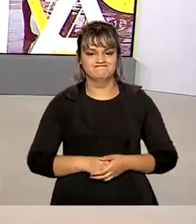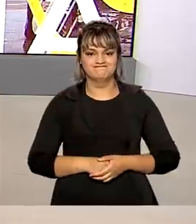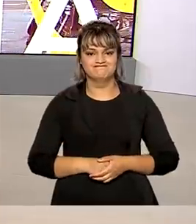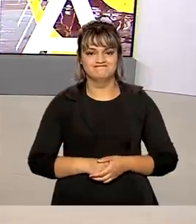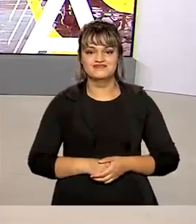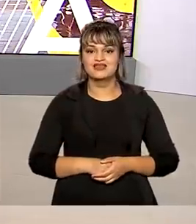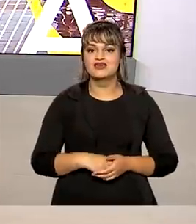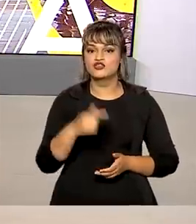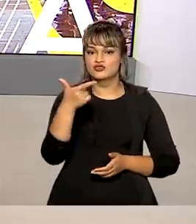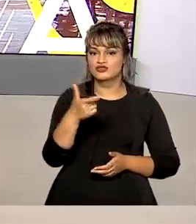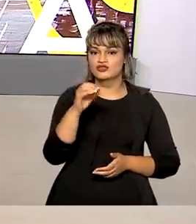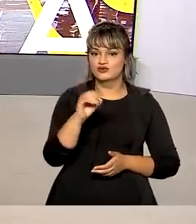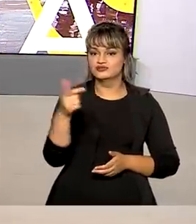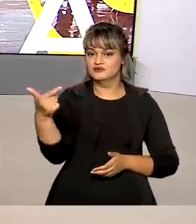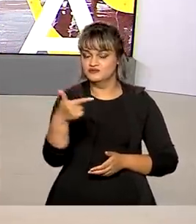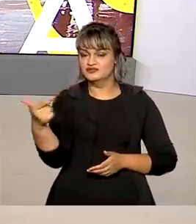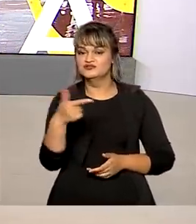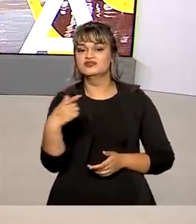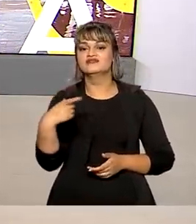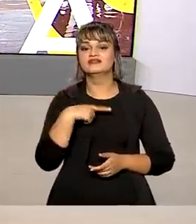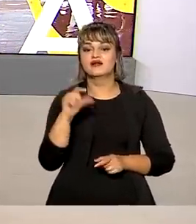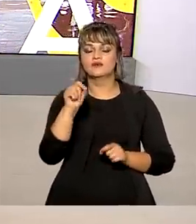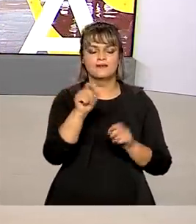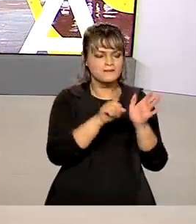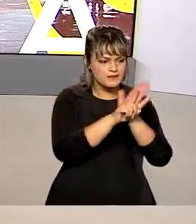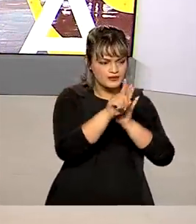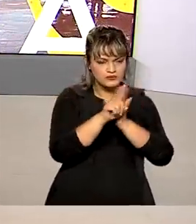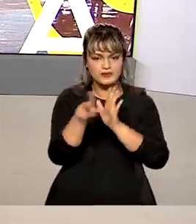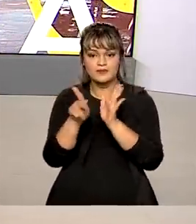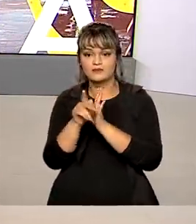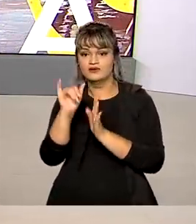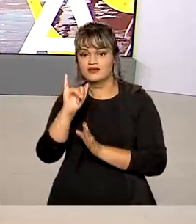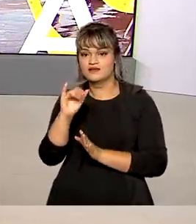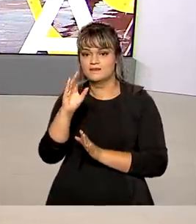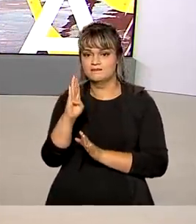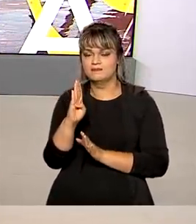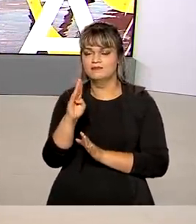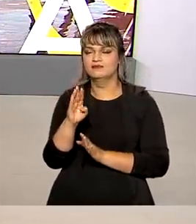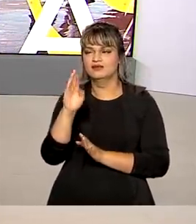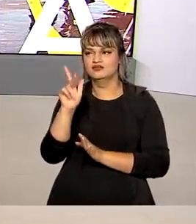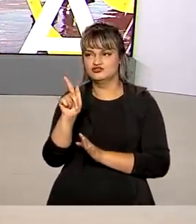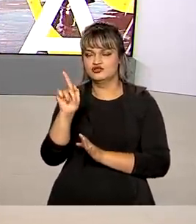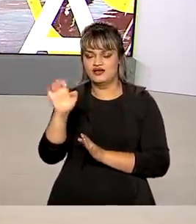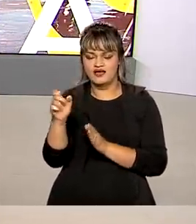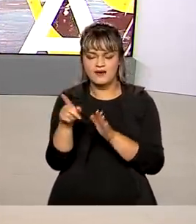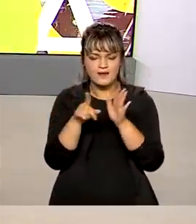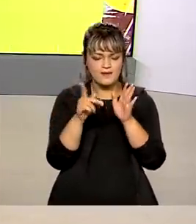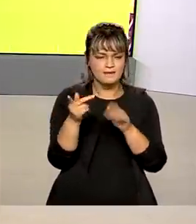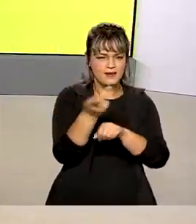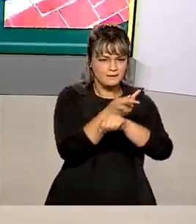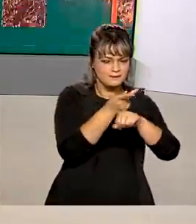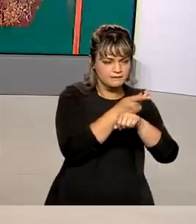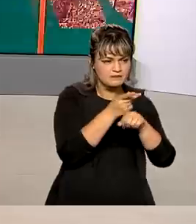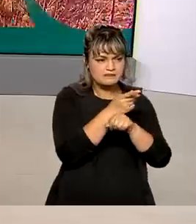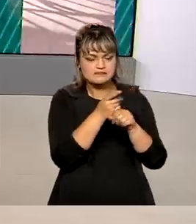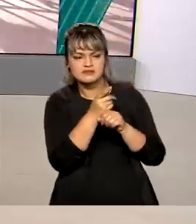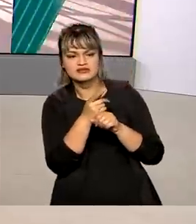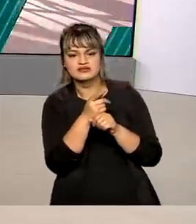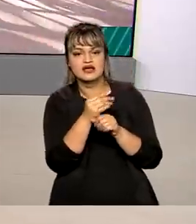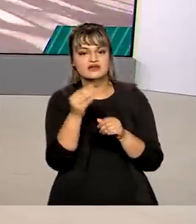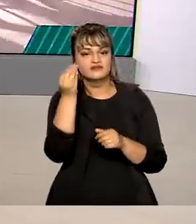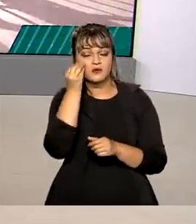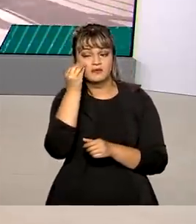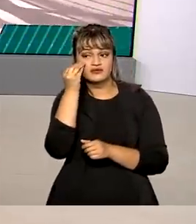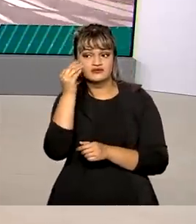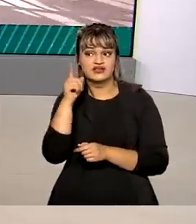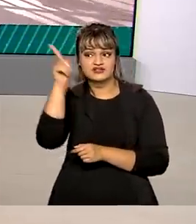Em 2022, haverá o Censo Demográfico do IBGE em todo o país. Os primeiros testes começaram a ser feitos na